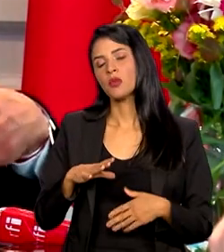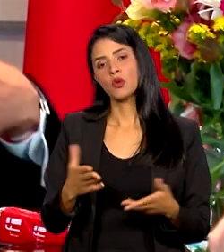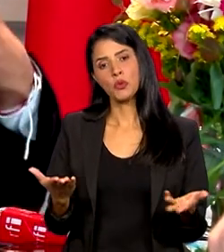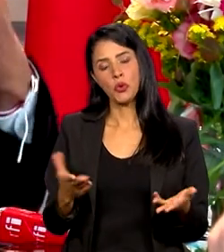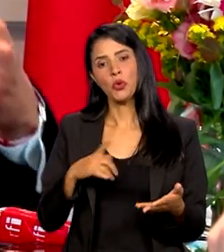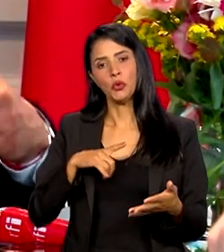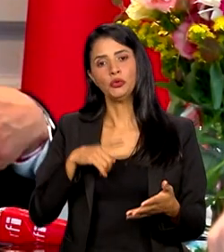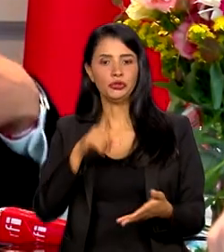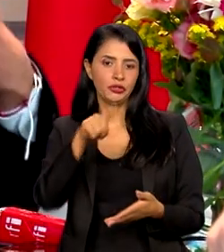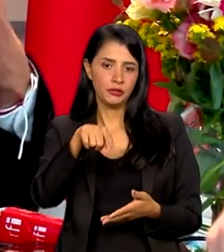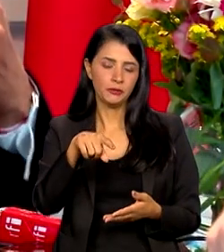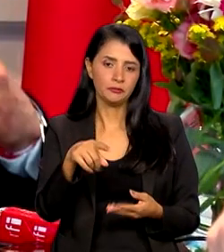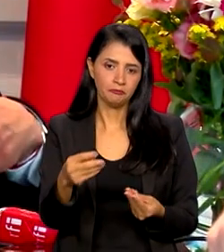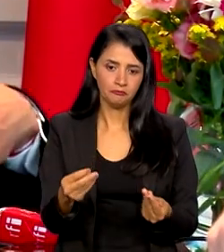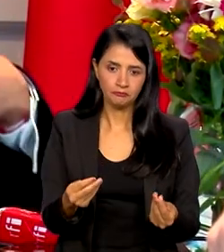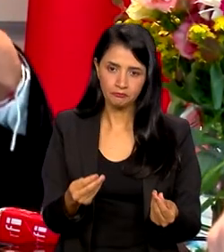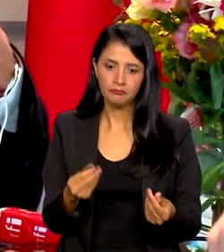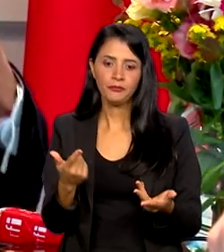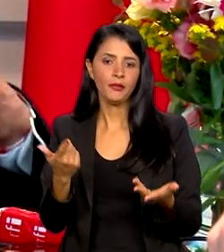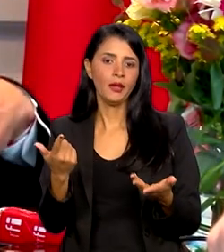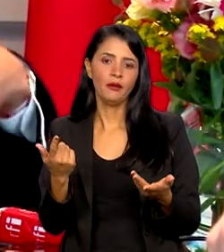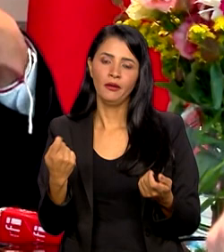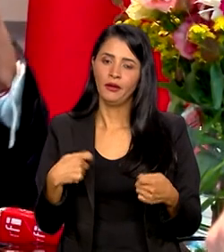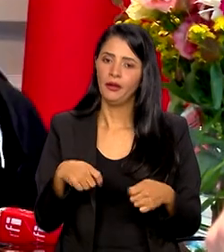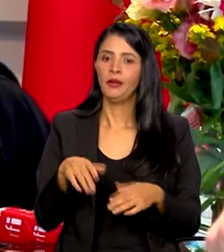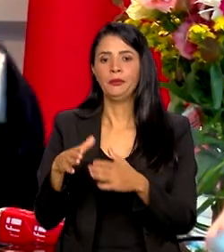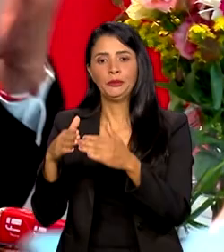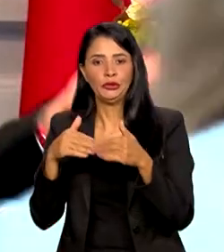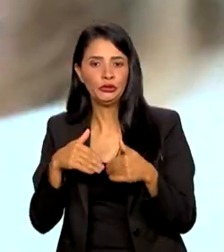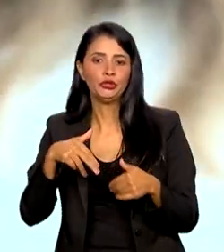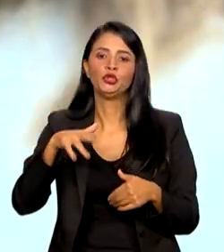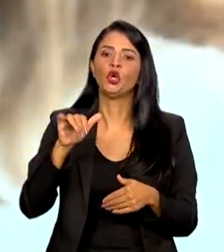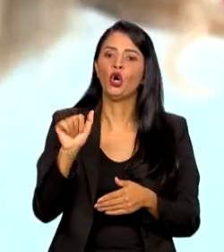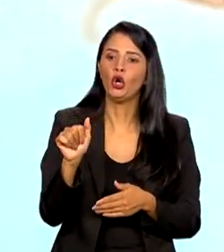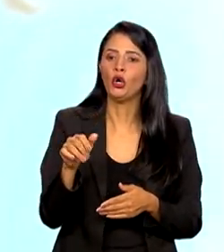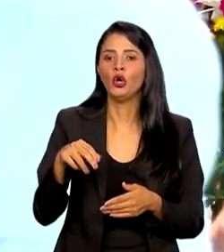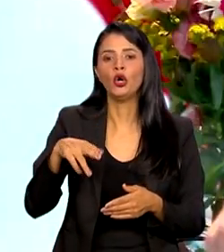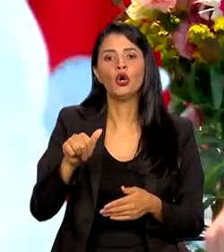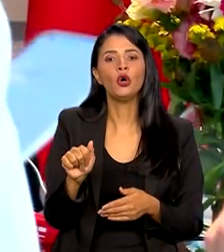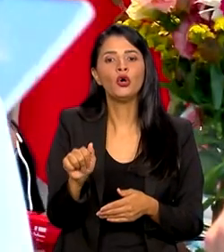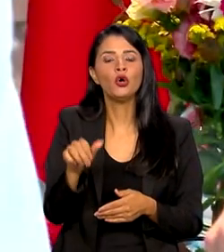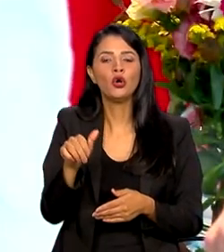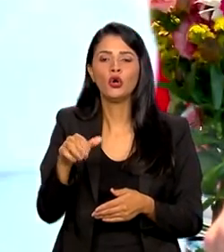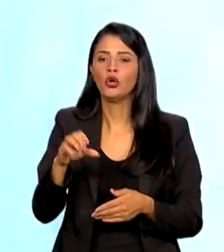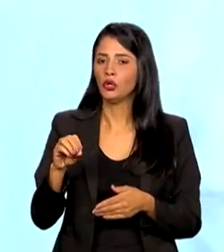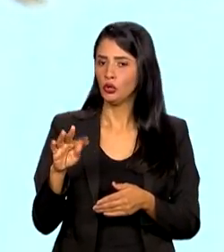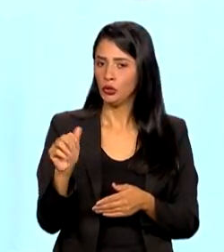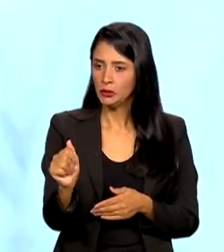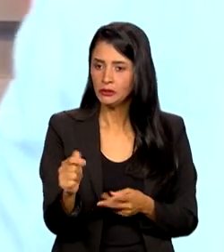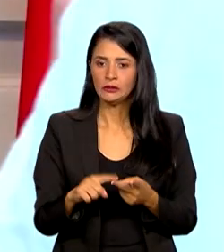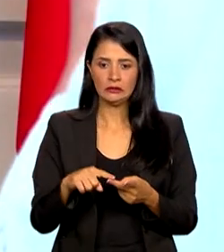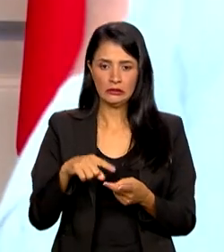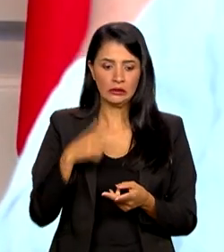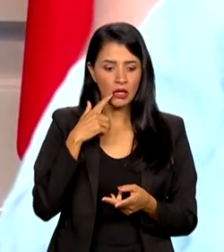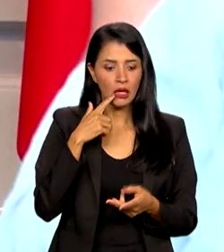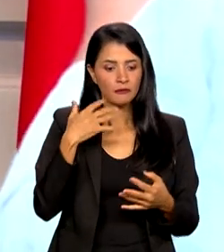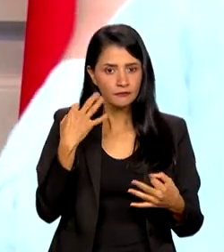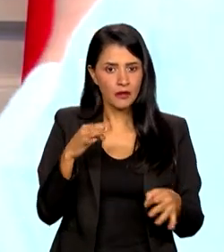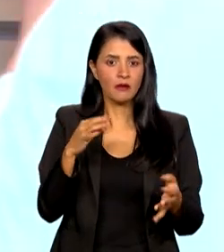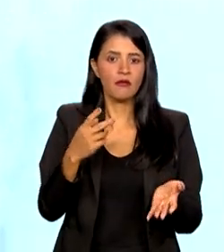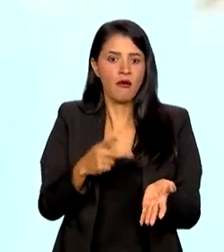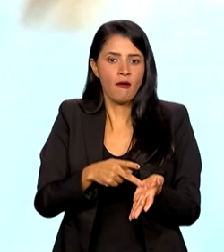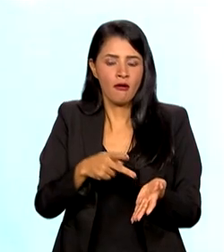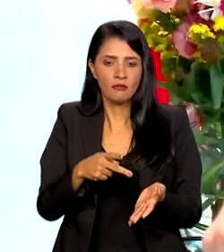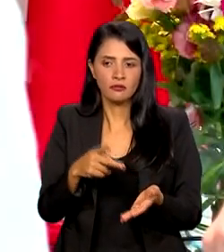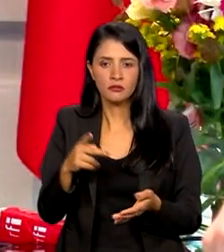processos... Pedir a nota... Pedir a nota, o reconhecimento... Como vai ser agora? O processo vai ser mais rápido, porque a